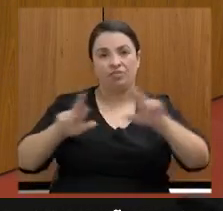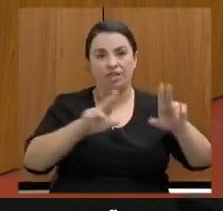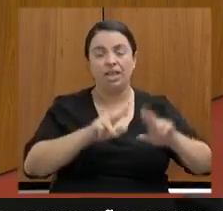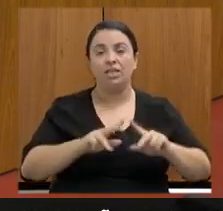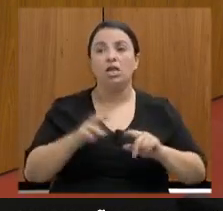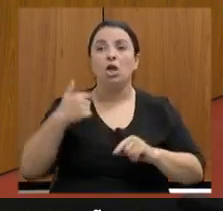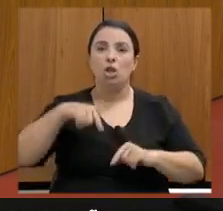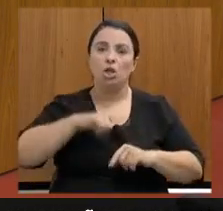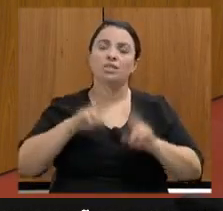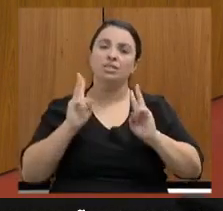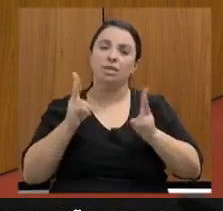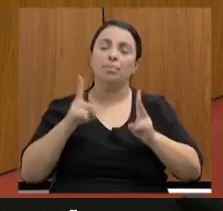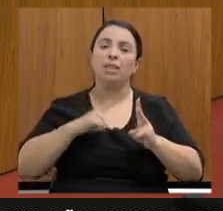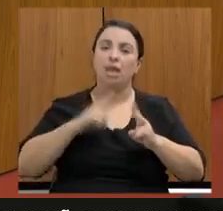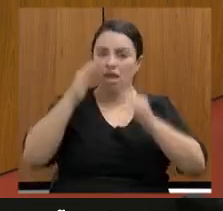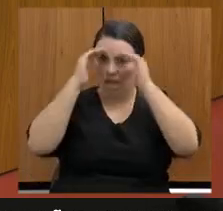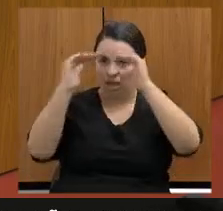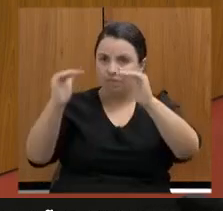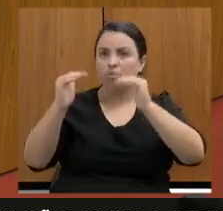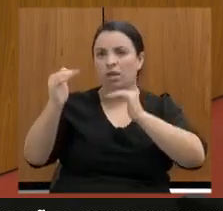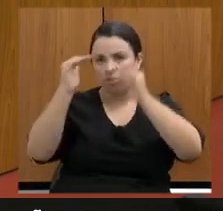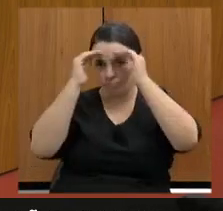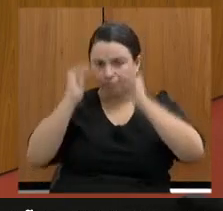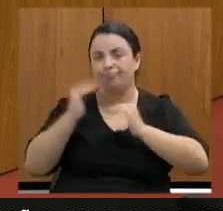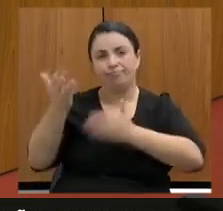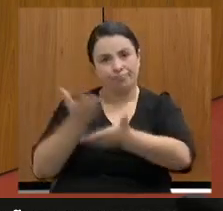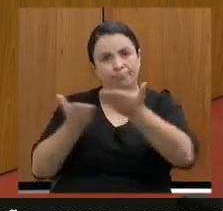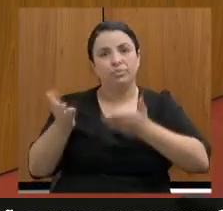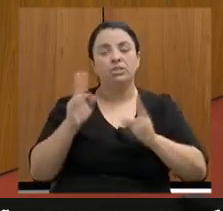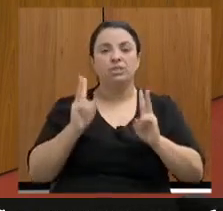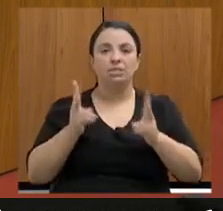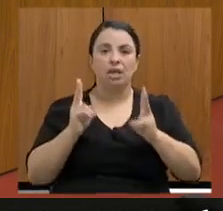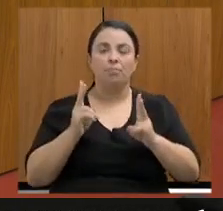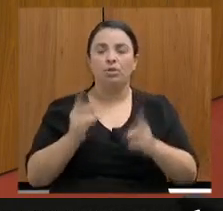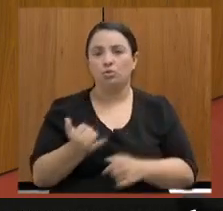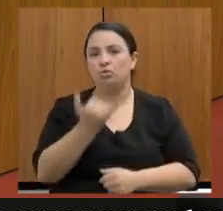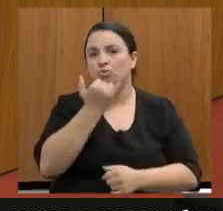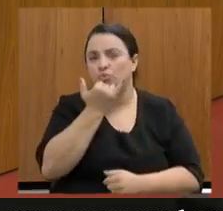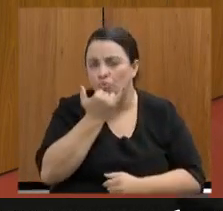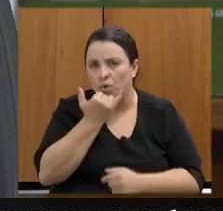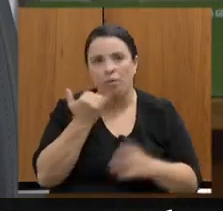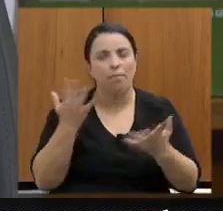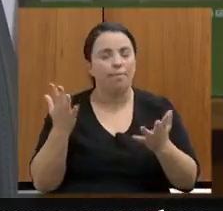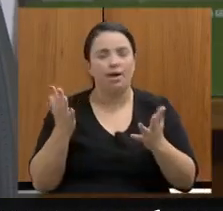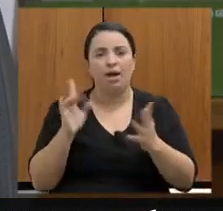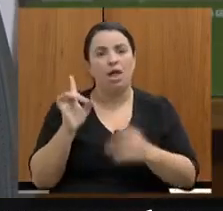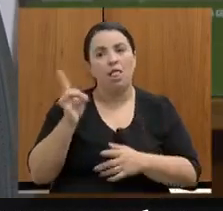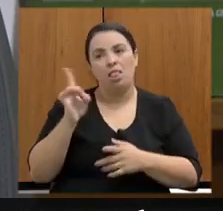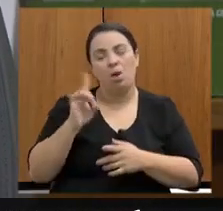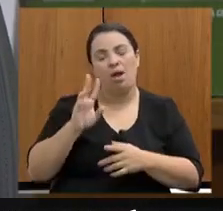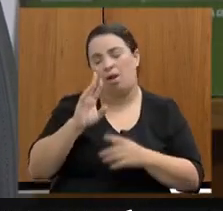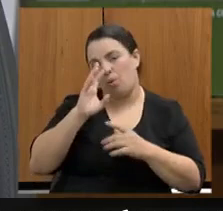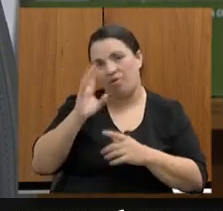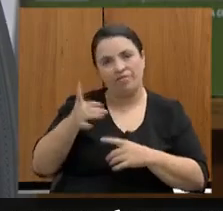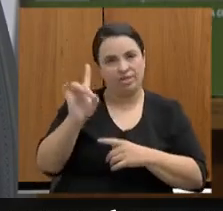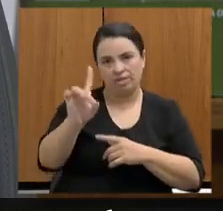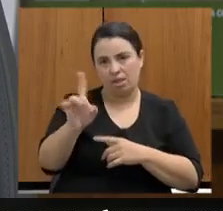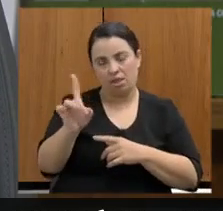respeito mútuo. Então, lhe peço desculpas e, por favor, não considere nada ofensivo.